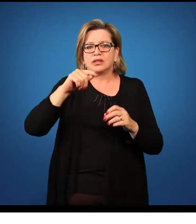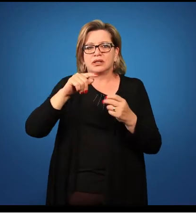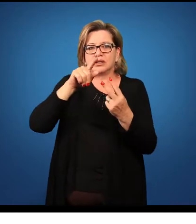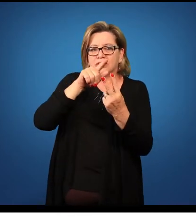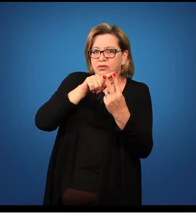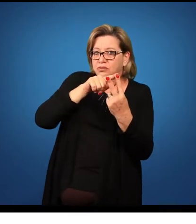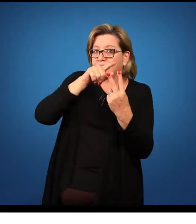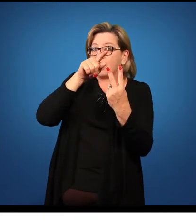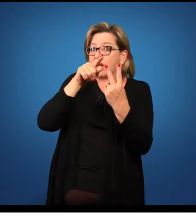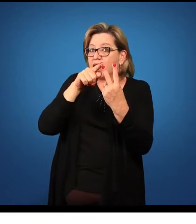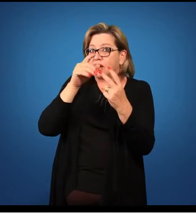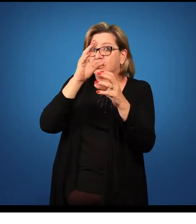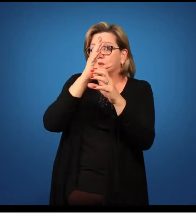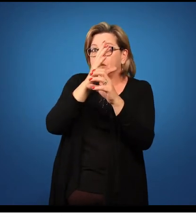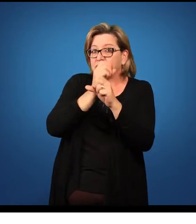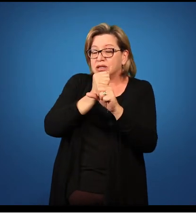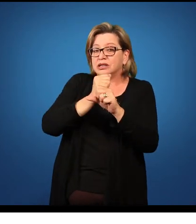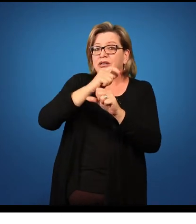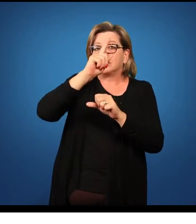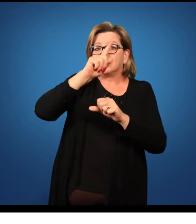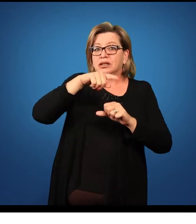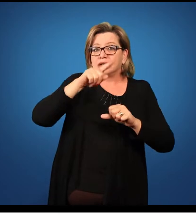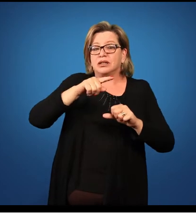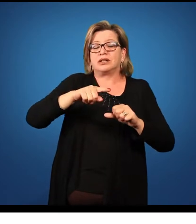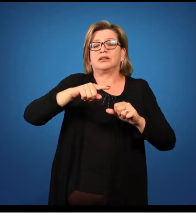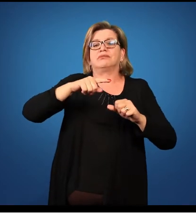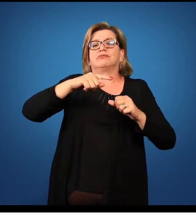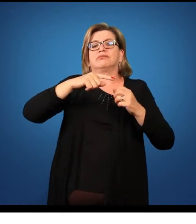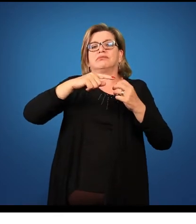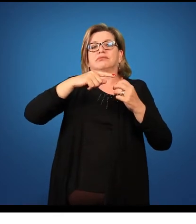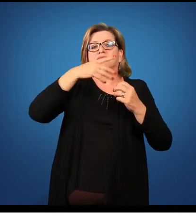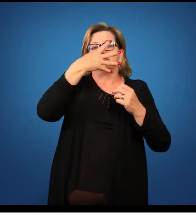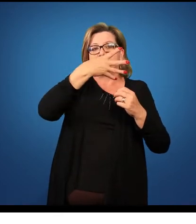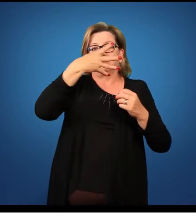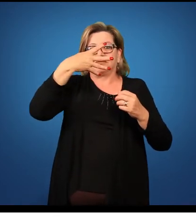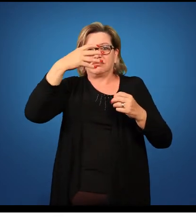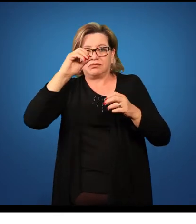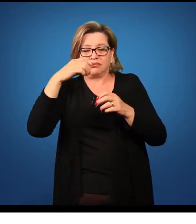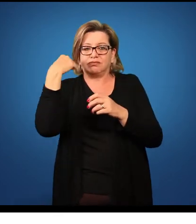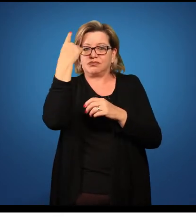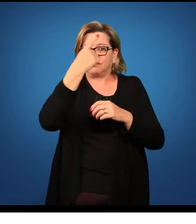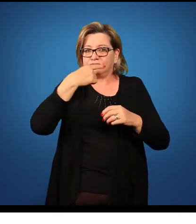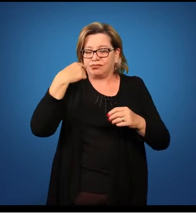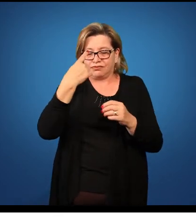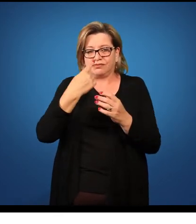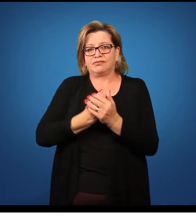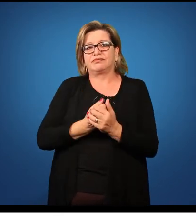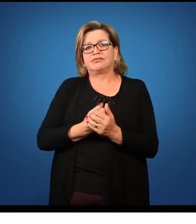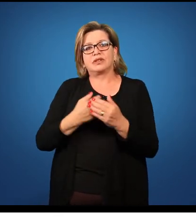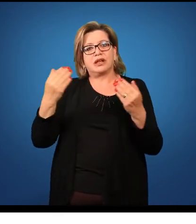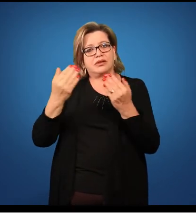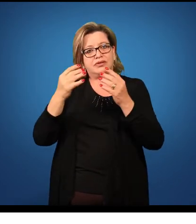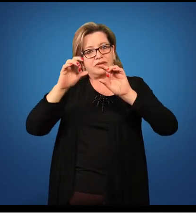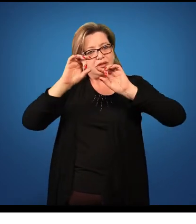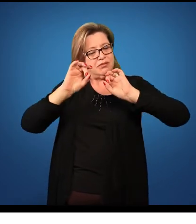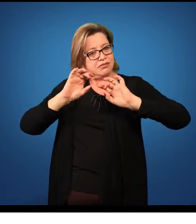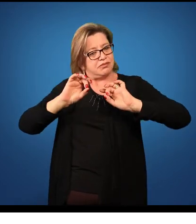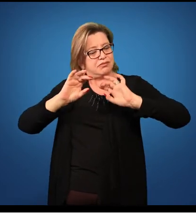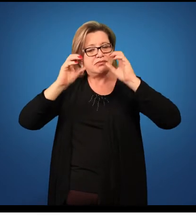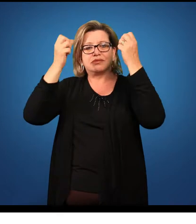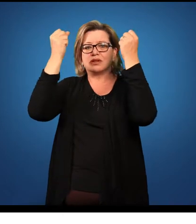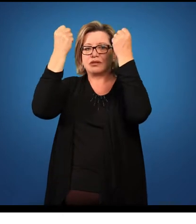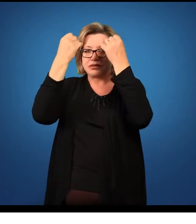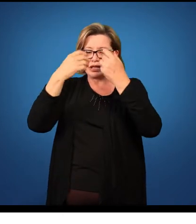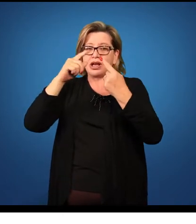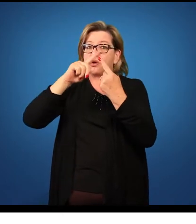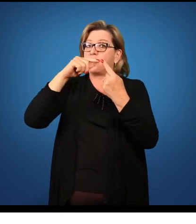I e estágio II, 480 horas. Então, agora nós vamos falar especialmente no estágio supervisionado